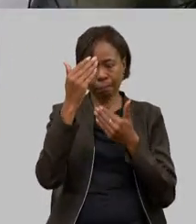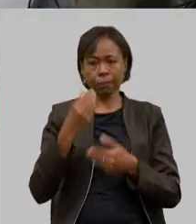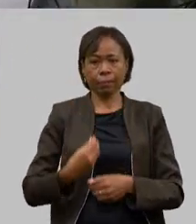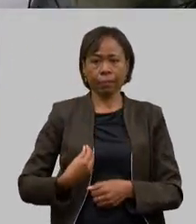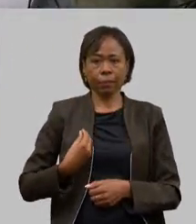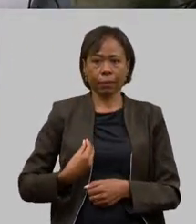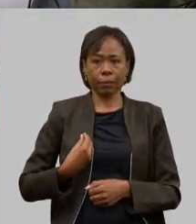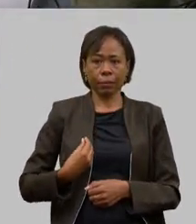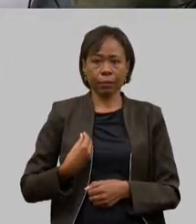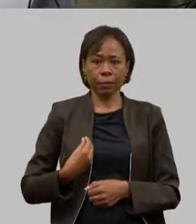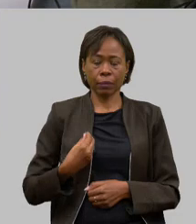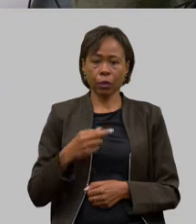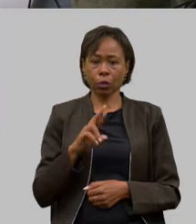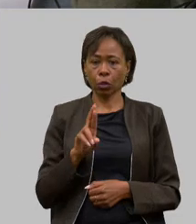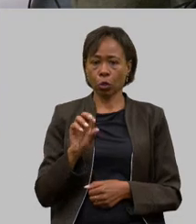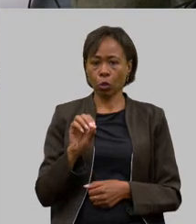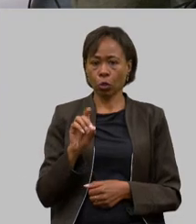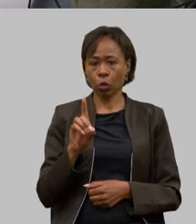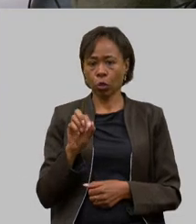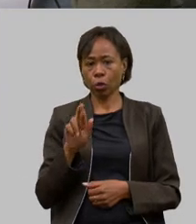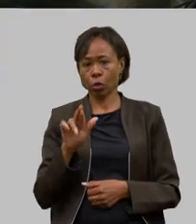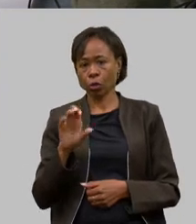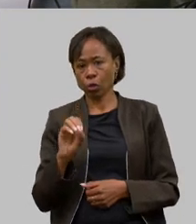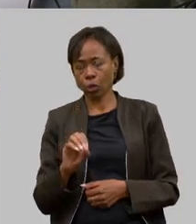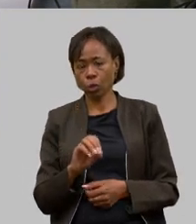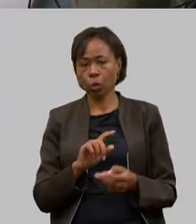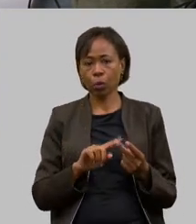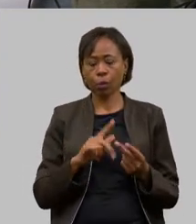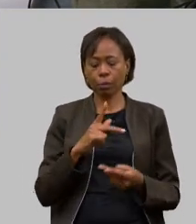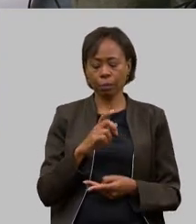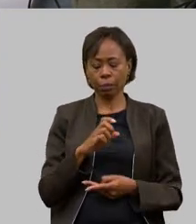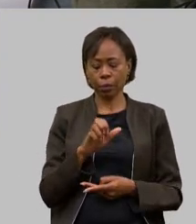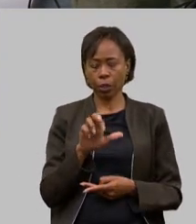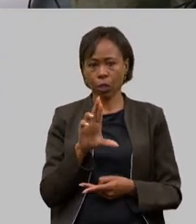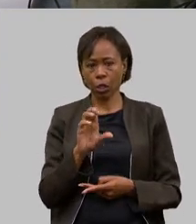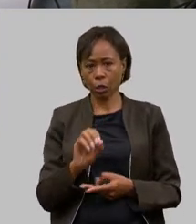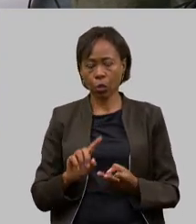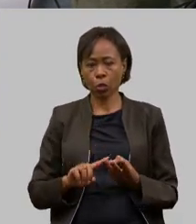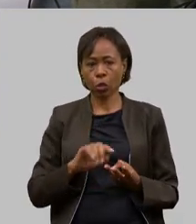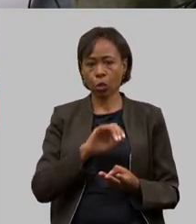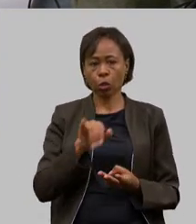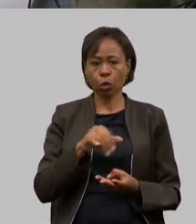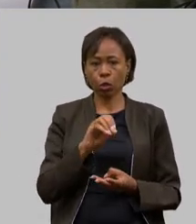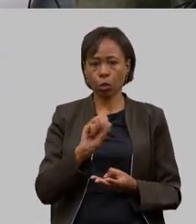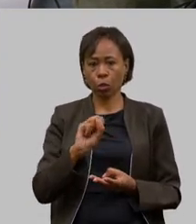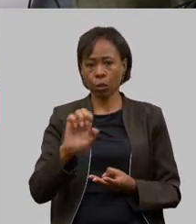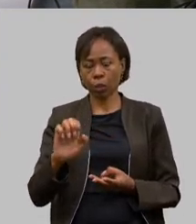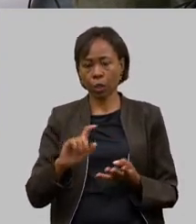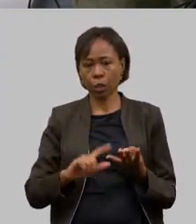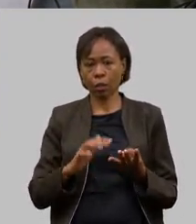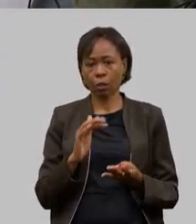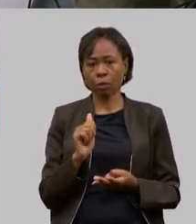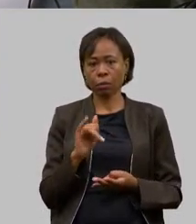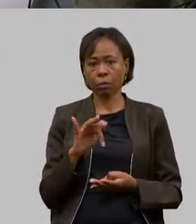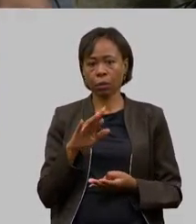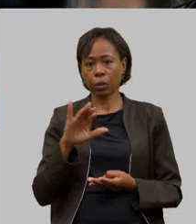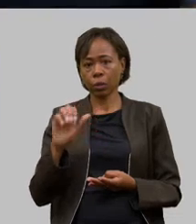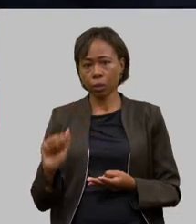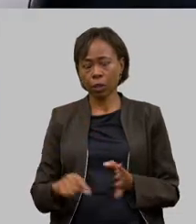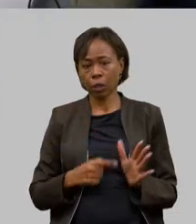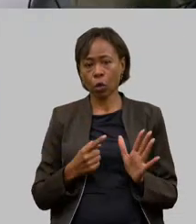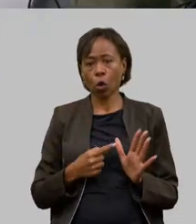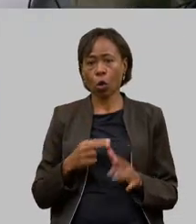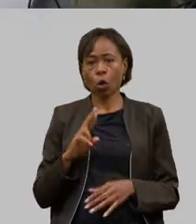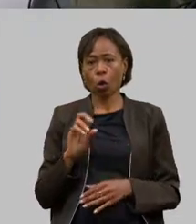do Rodrigo Carvalho do Pedro D'Ângeles do José Ricardo Rezende da Fabrícia Ferraz do